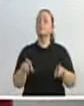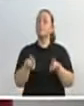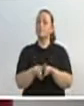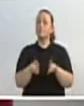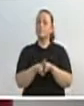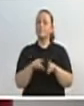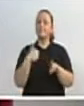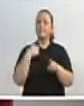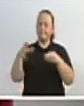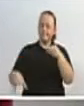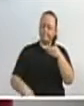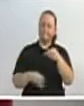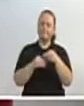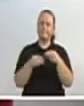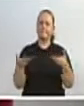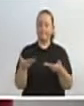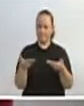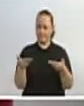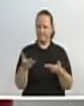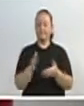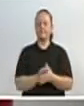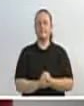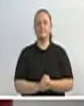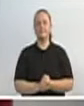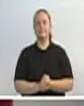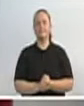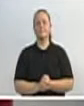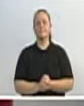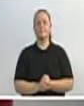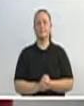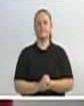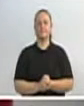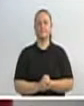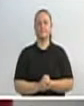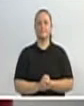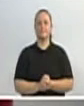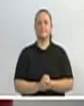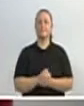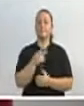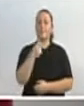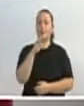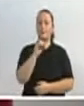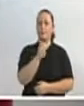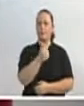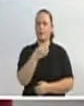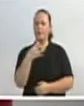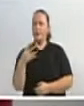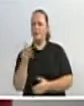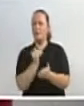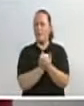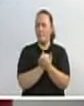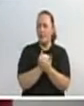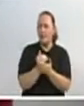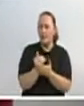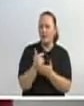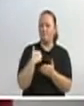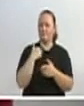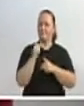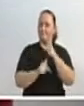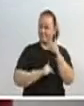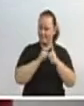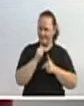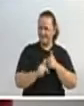uma consideração aqui. Eu passei de 2014, do início do mandato, muito empenhado em